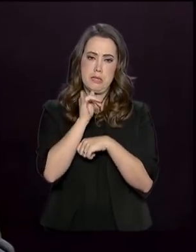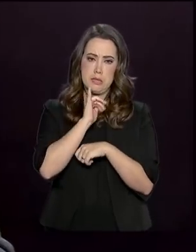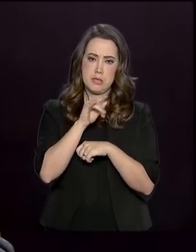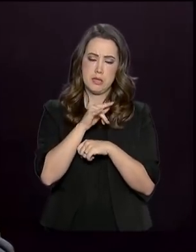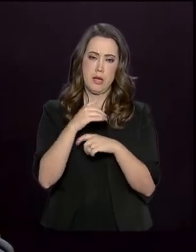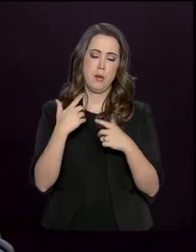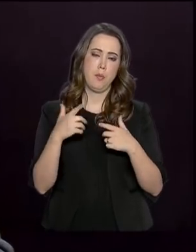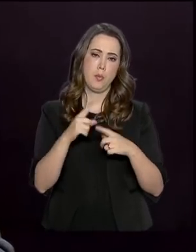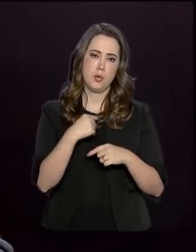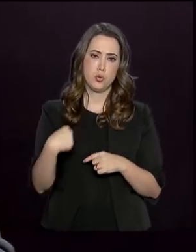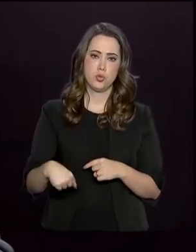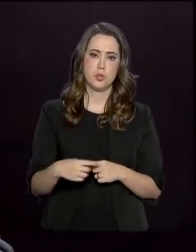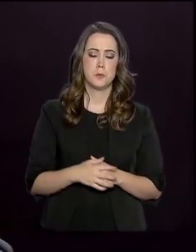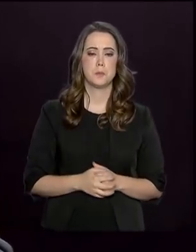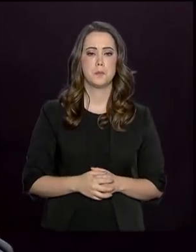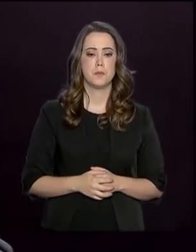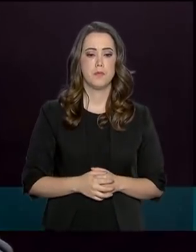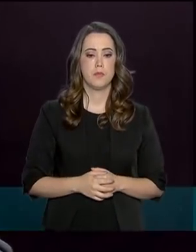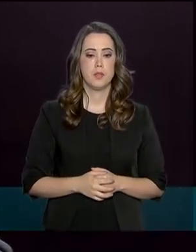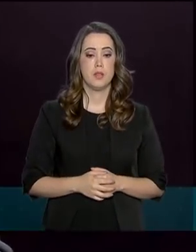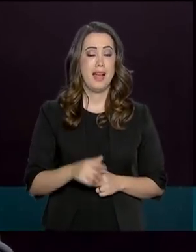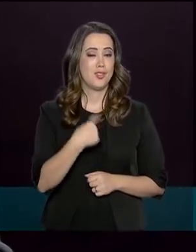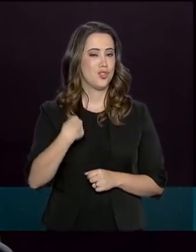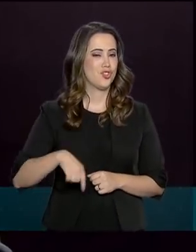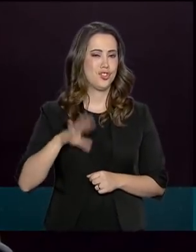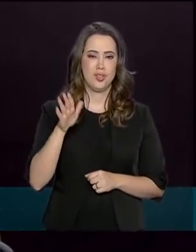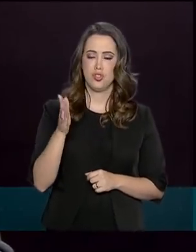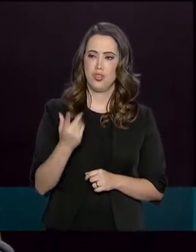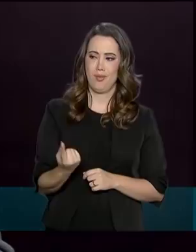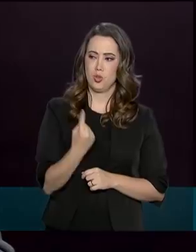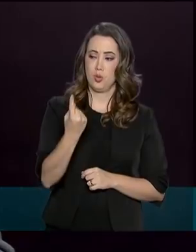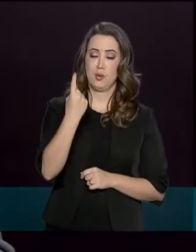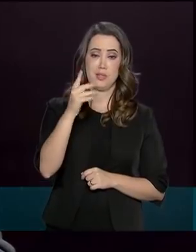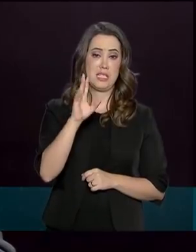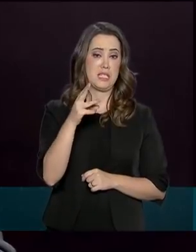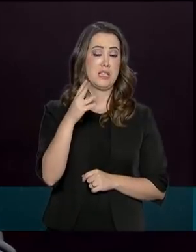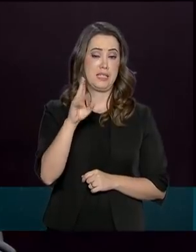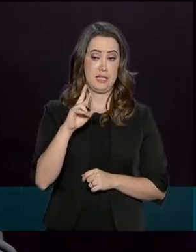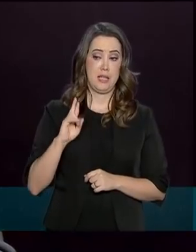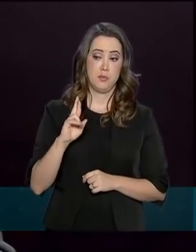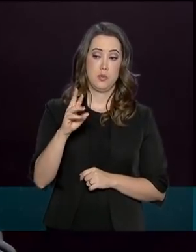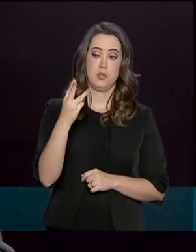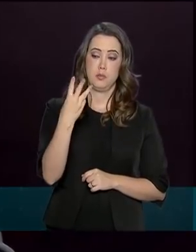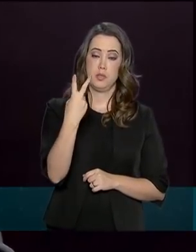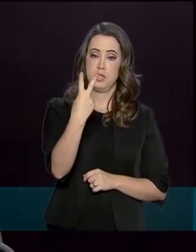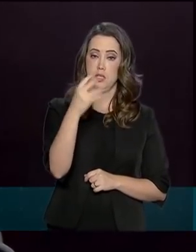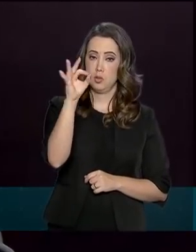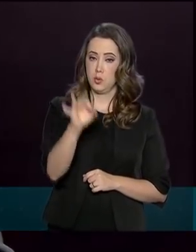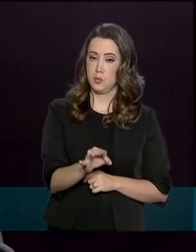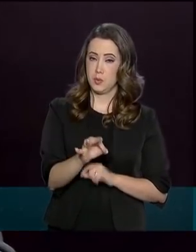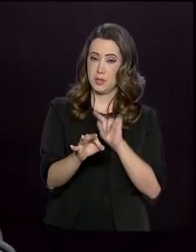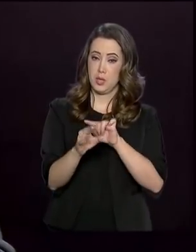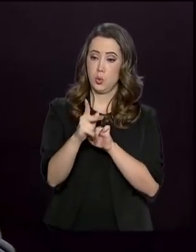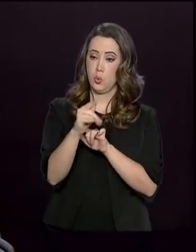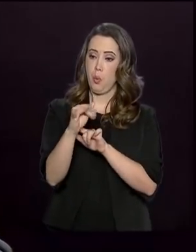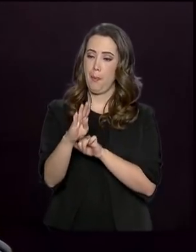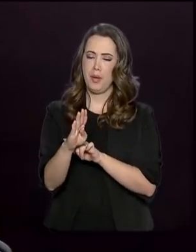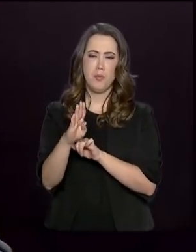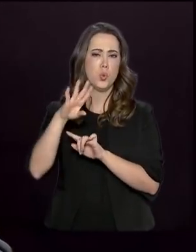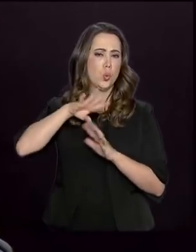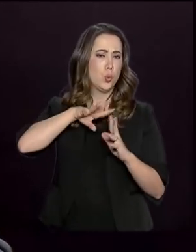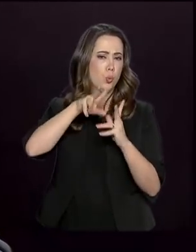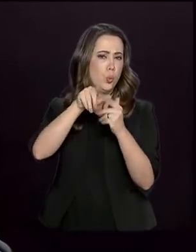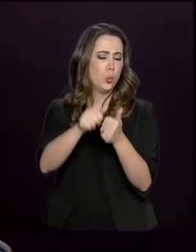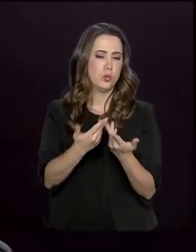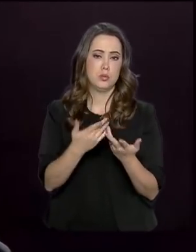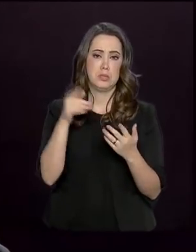China já produz hoje 32% do PIB mundial e até o final dessa década deverá ultrapassar a